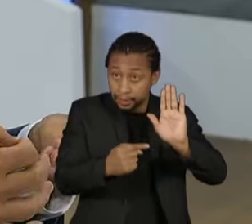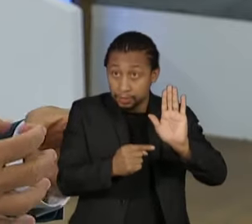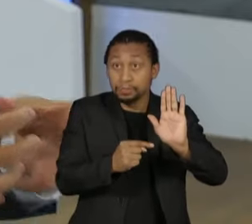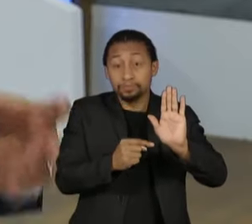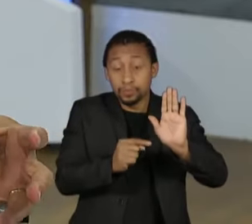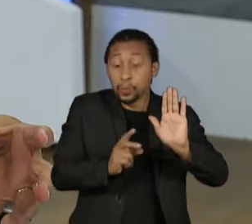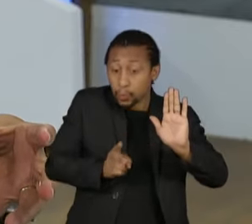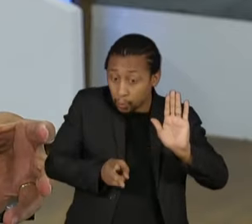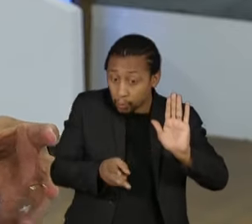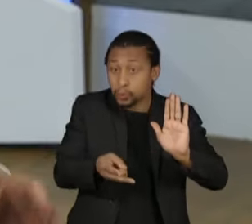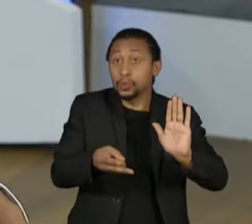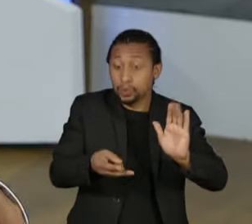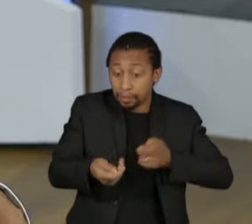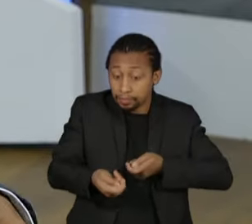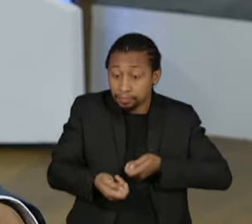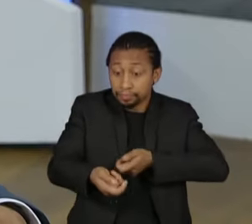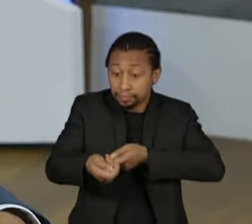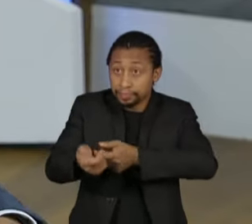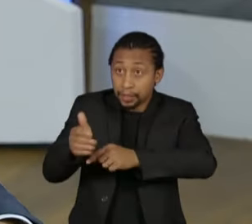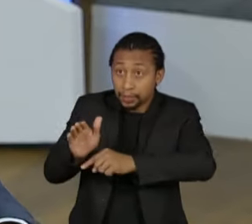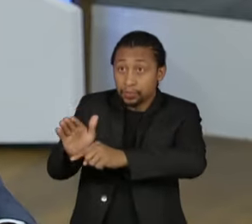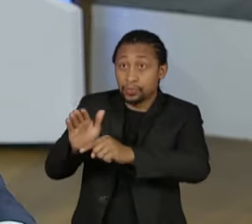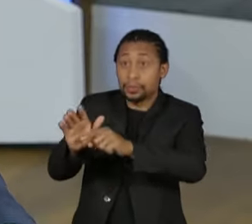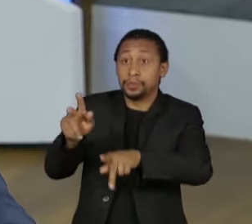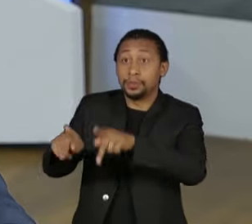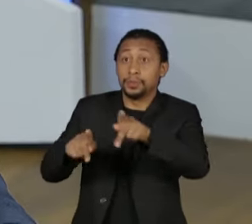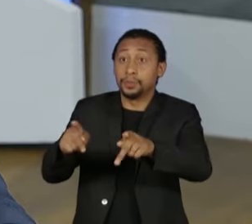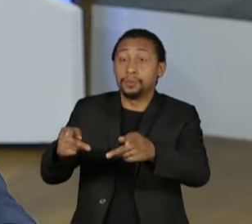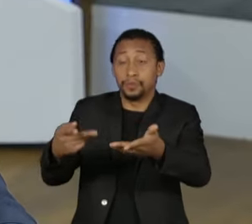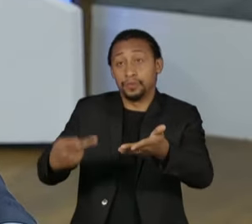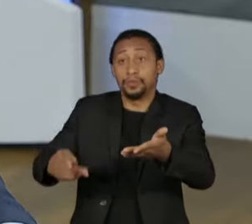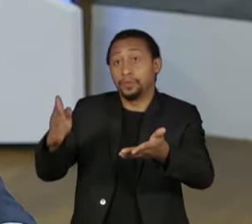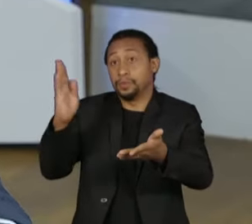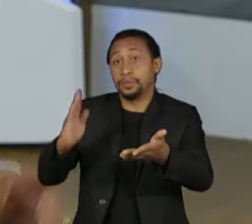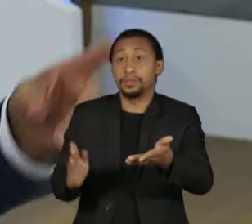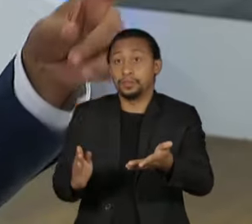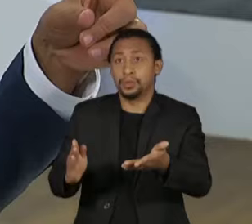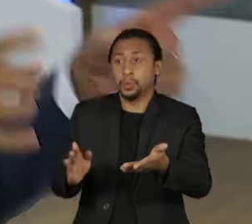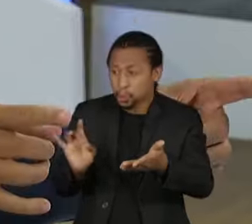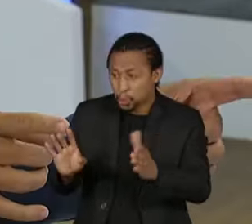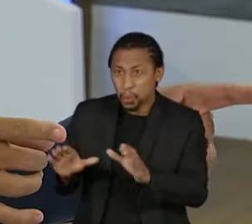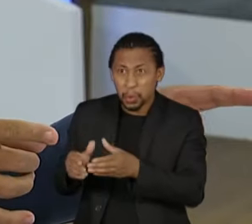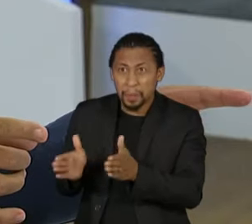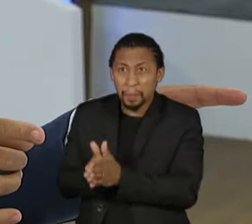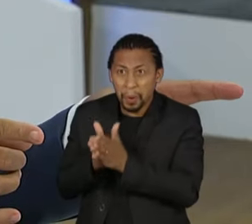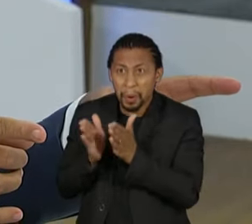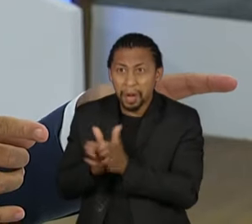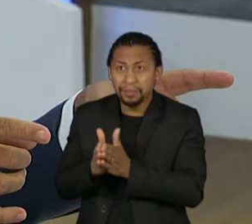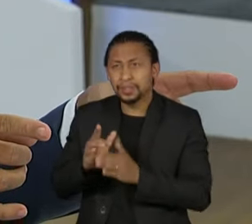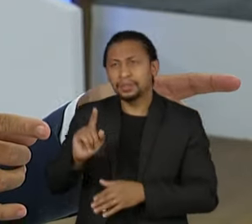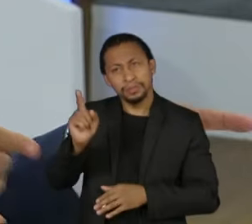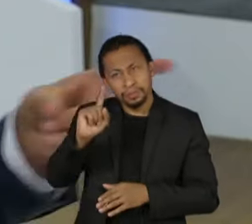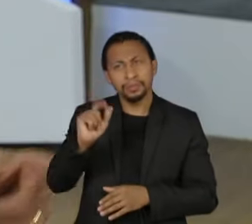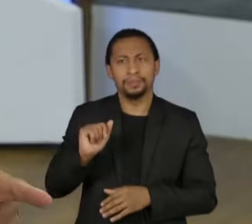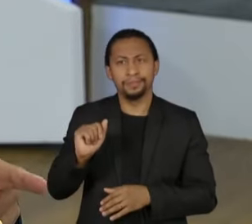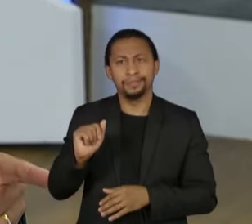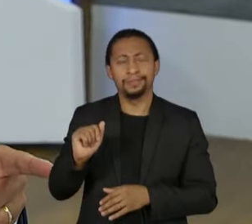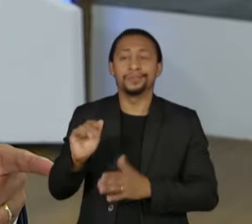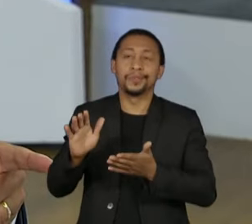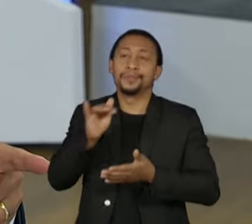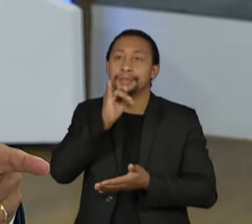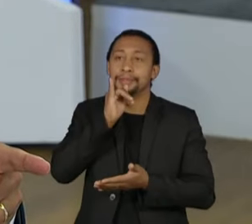básicas do povo brasileiro. E não são só os mais pobres. Quando você faz funcionar uma